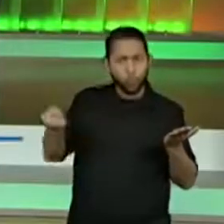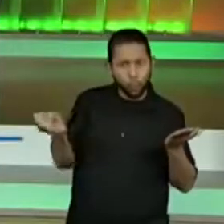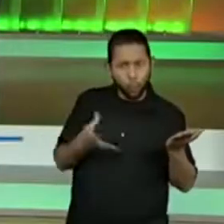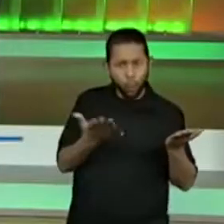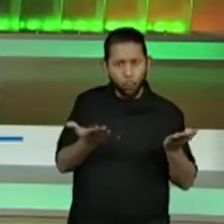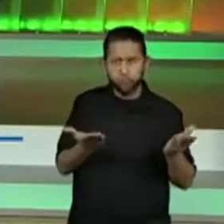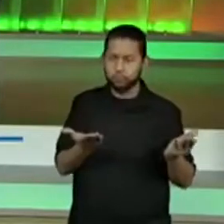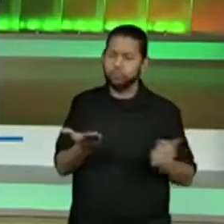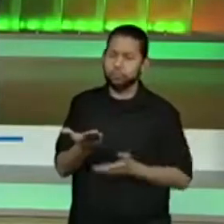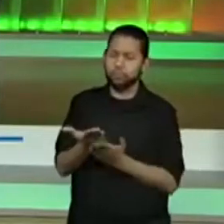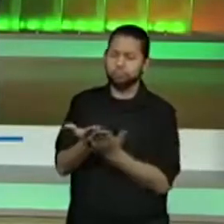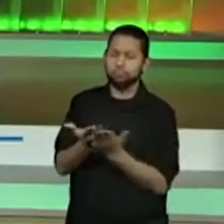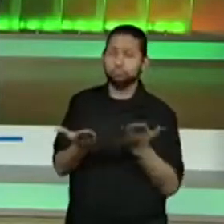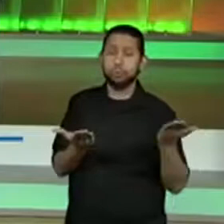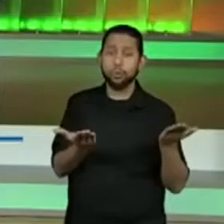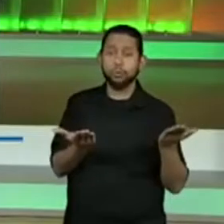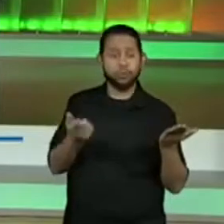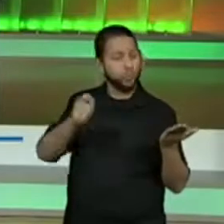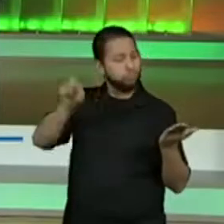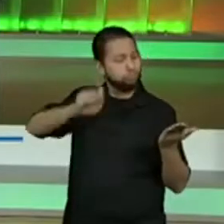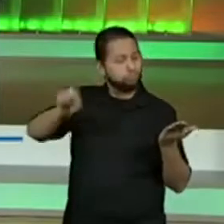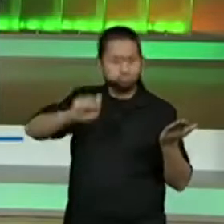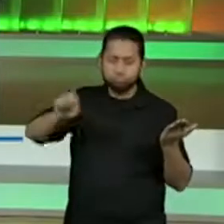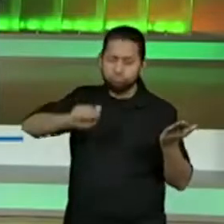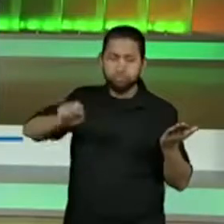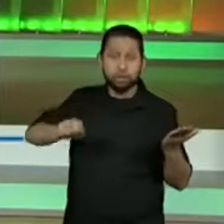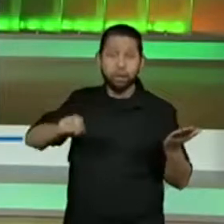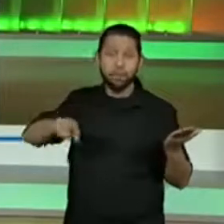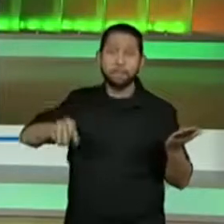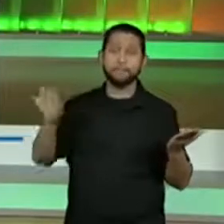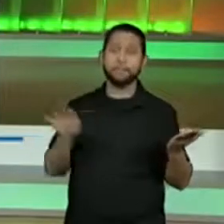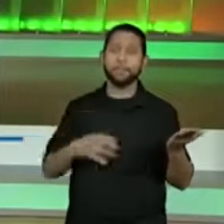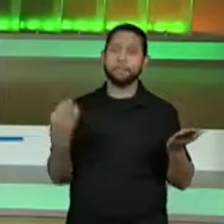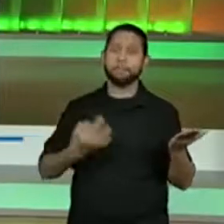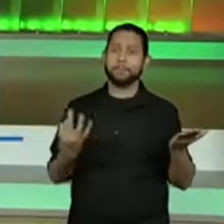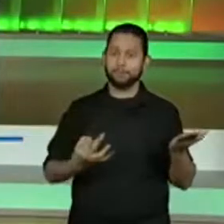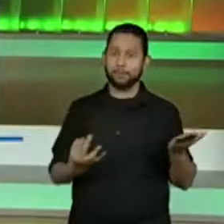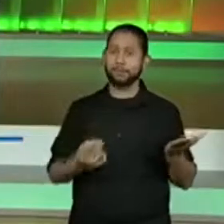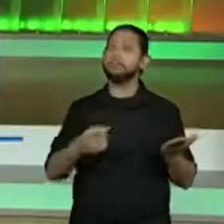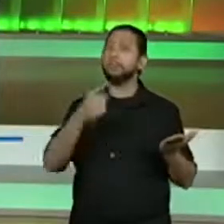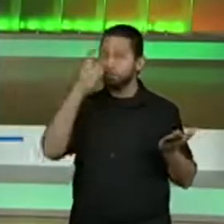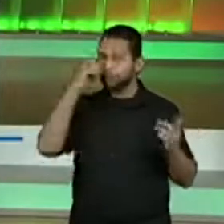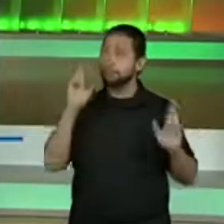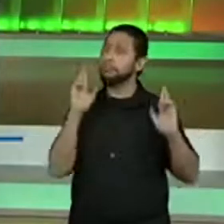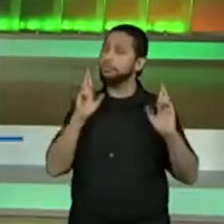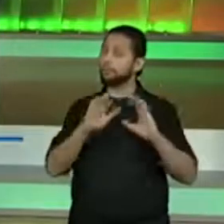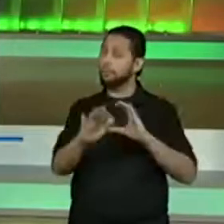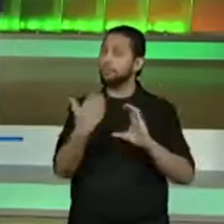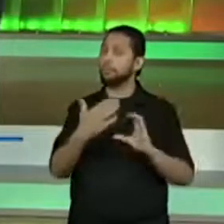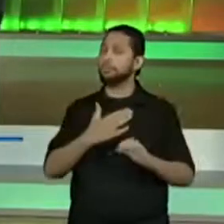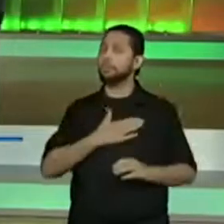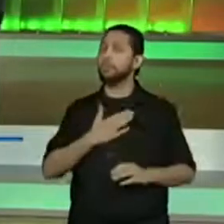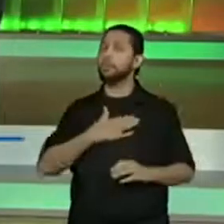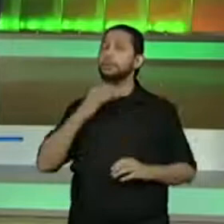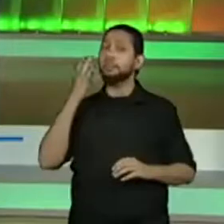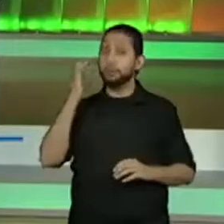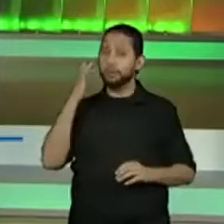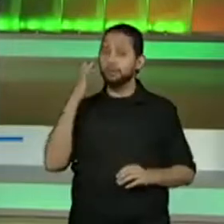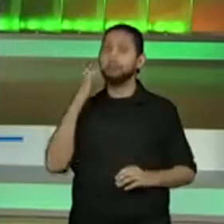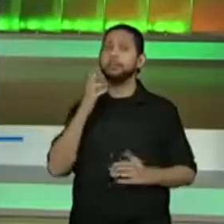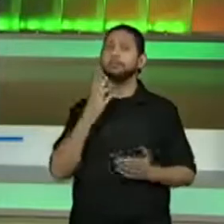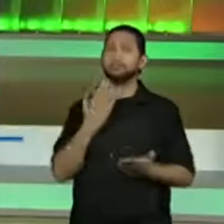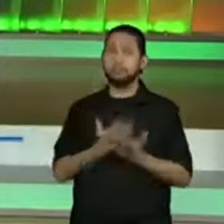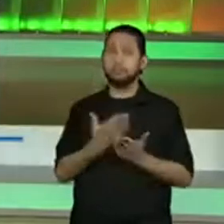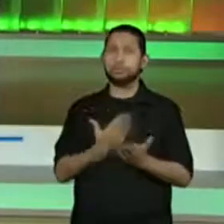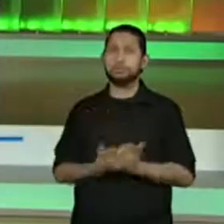com todos os ajustes que vocês apontaram. Certo? Aguardo todo mundo para nós fazermos isso. Vamos ver se vocês já